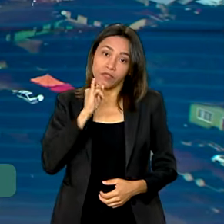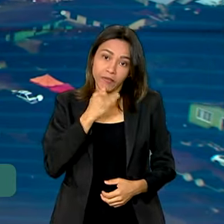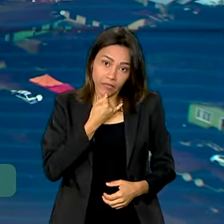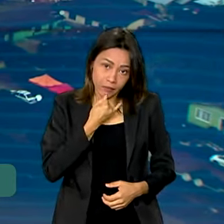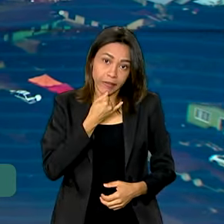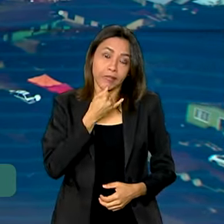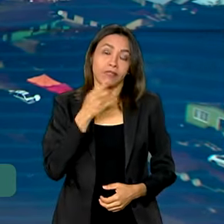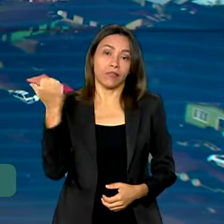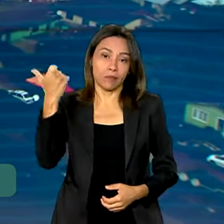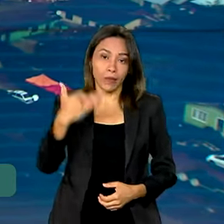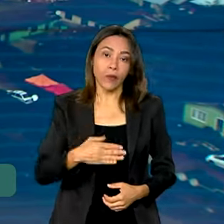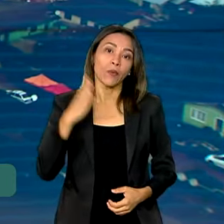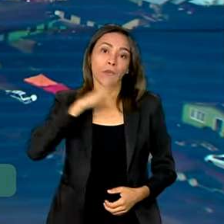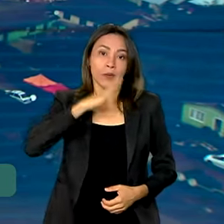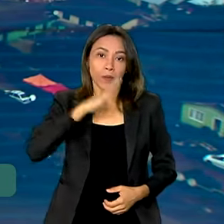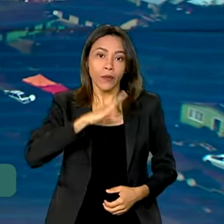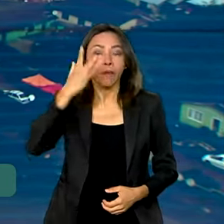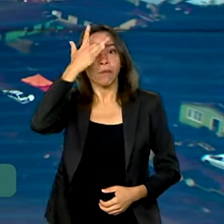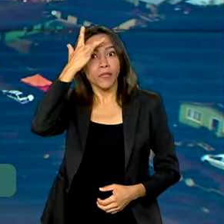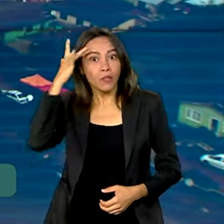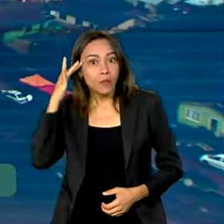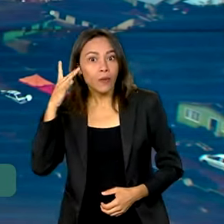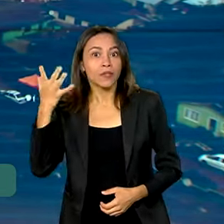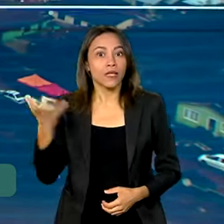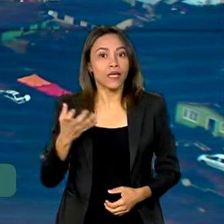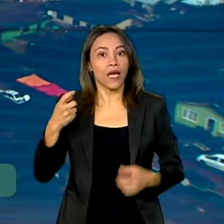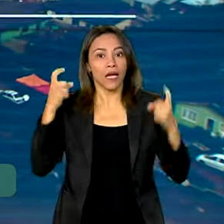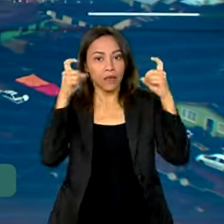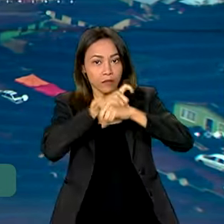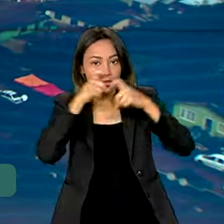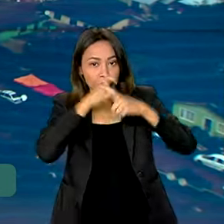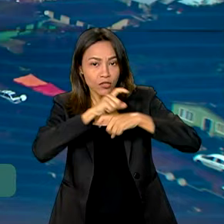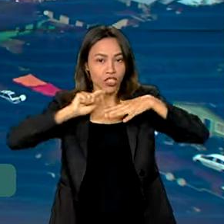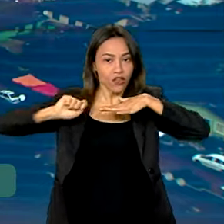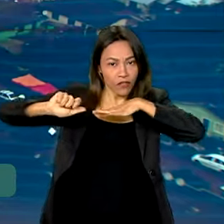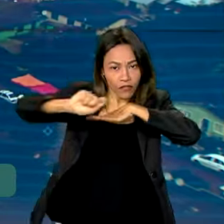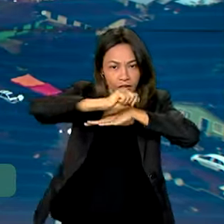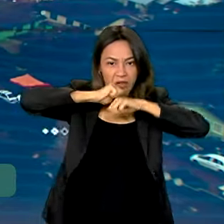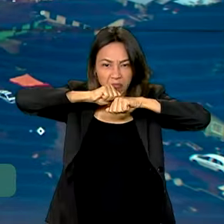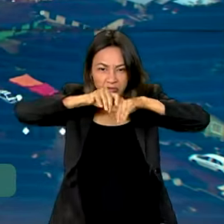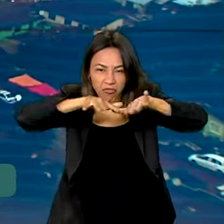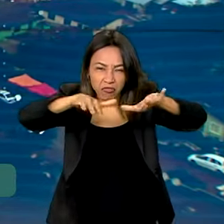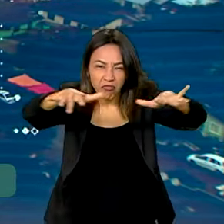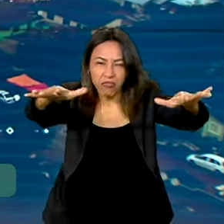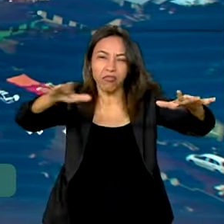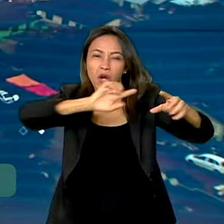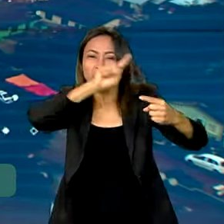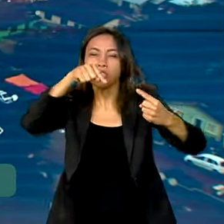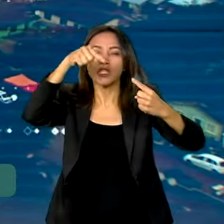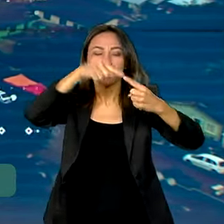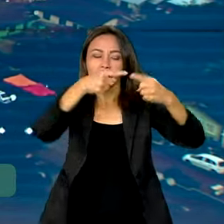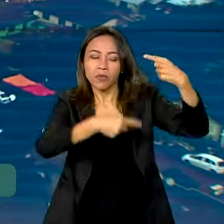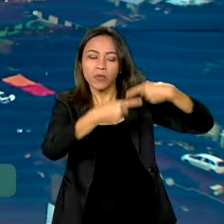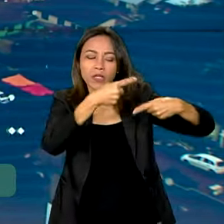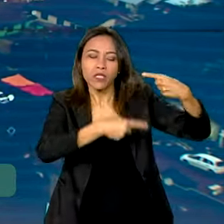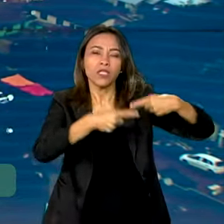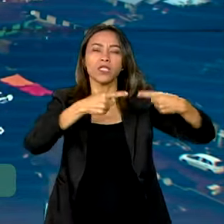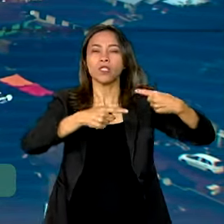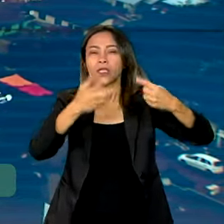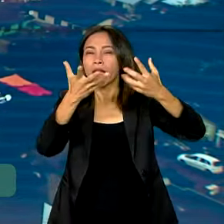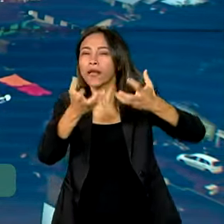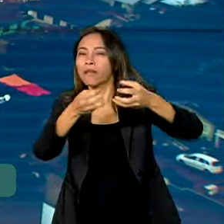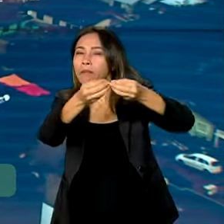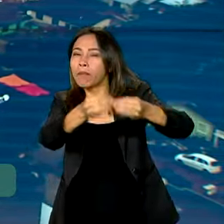existam pessoas que se dedicam à produção de notícias falsas, com fins políticos, prejudicando as ações de